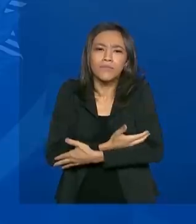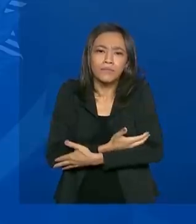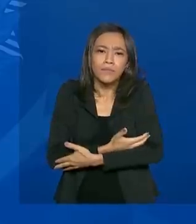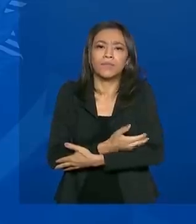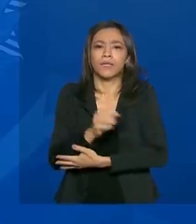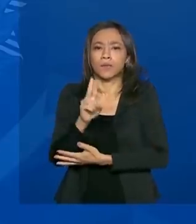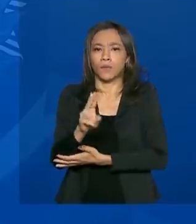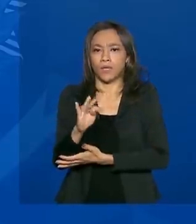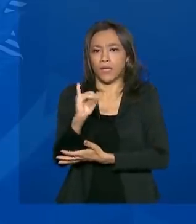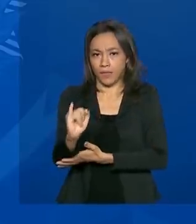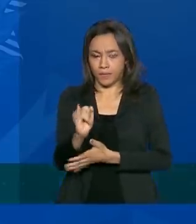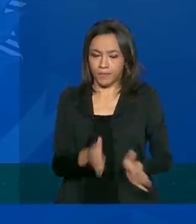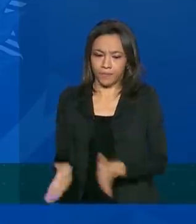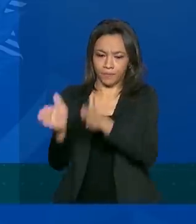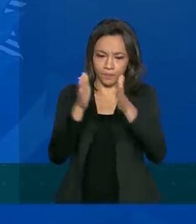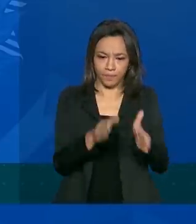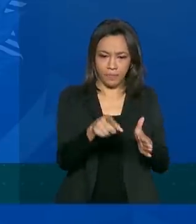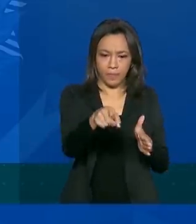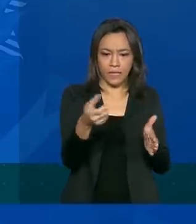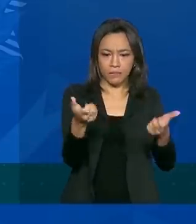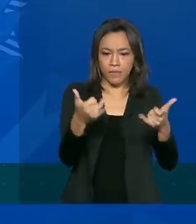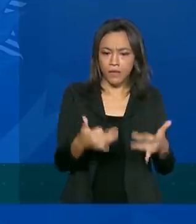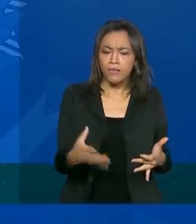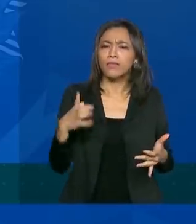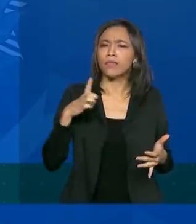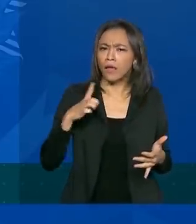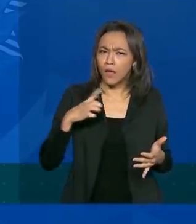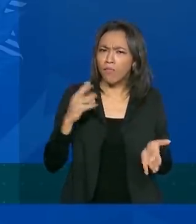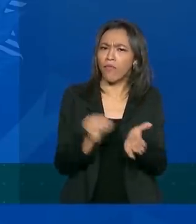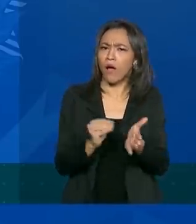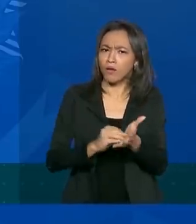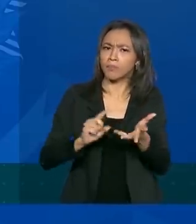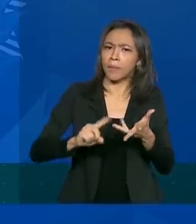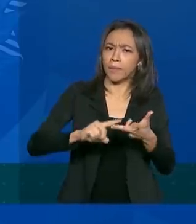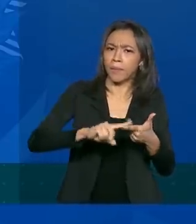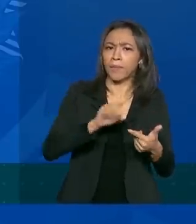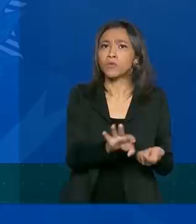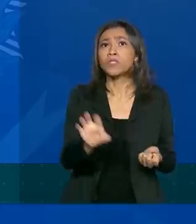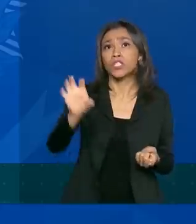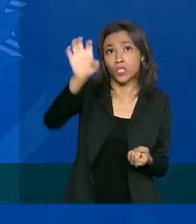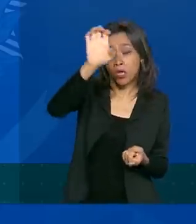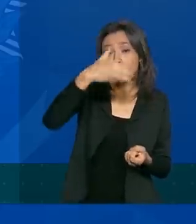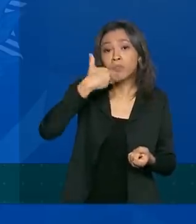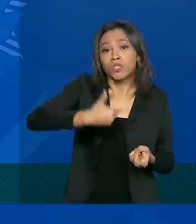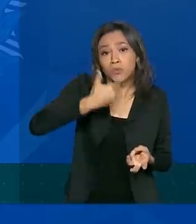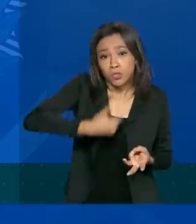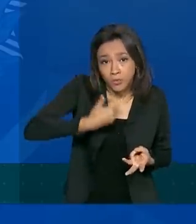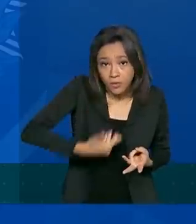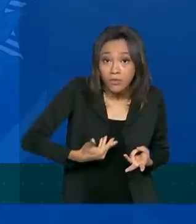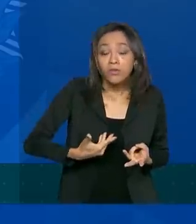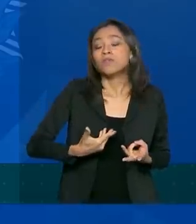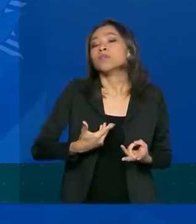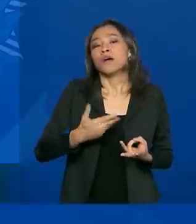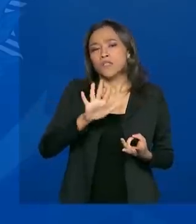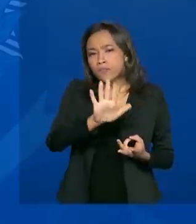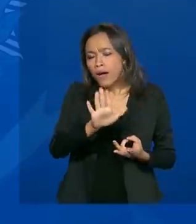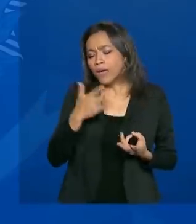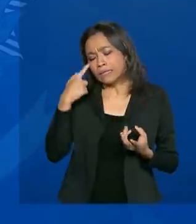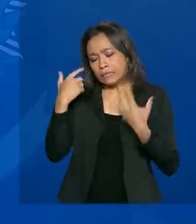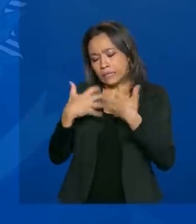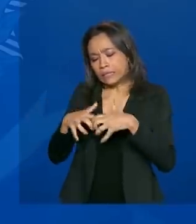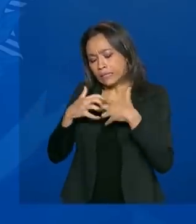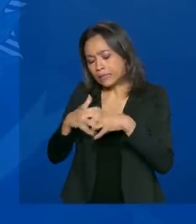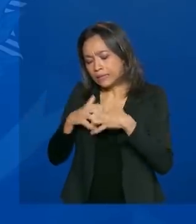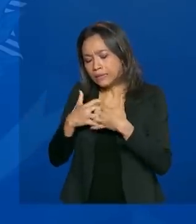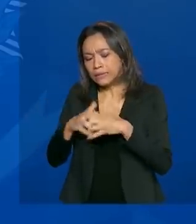Ainda temos uma demanda para atender dos estados. Na medida que vem chegando, a gente vai analisando